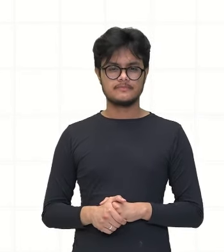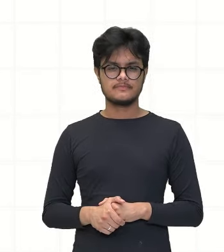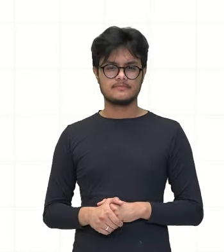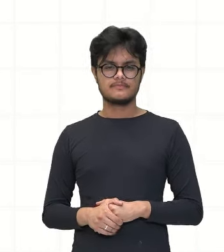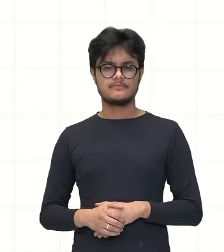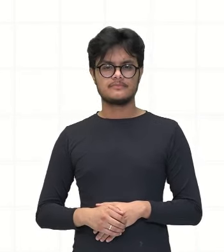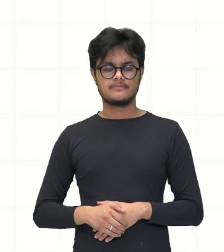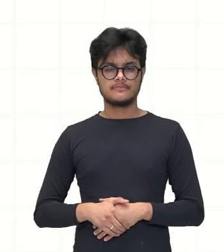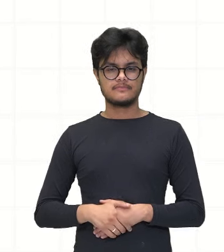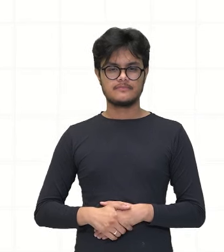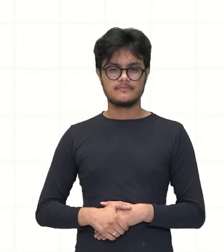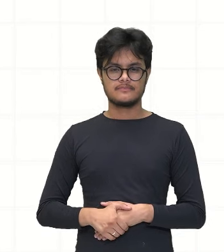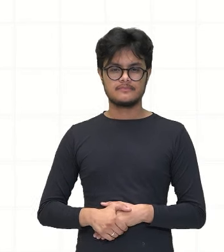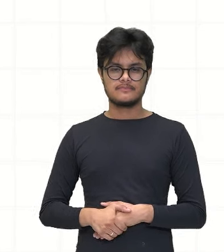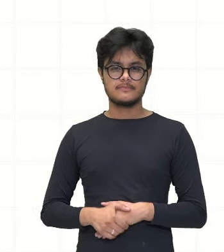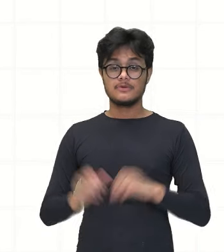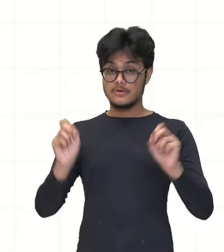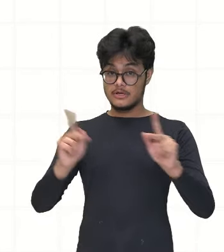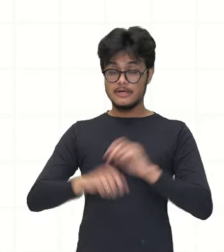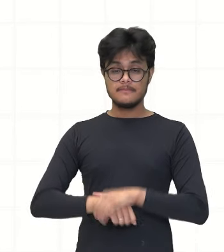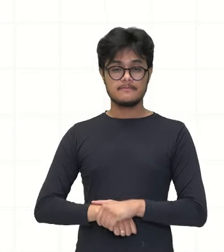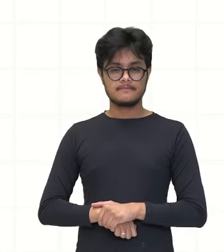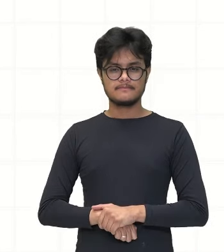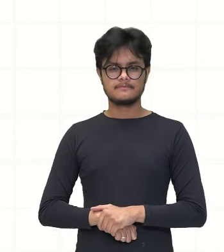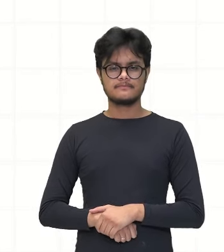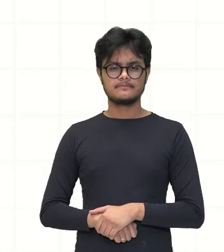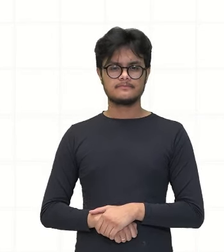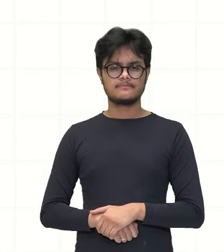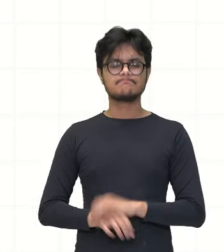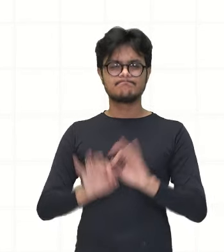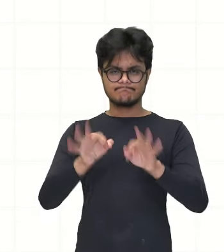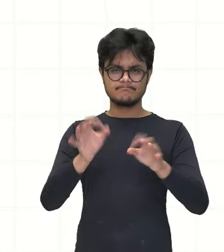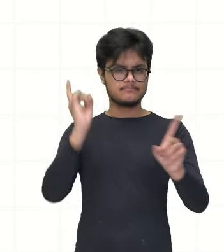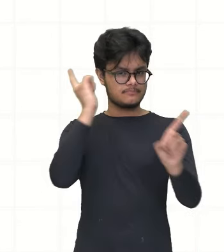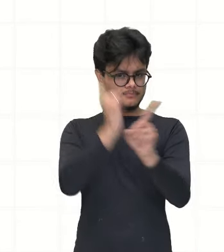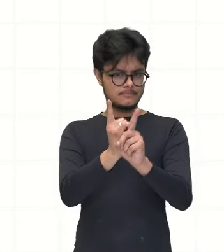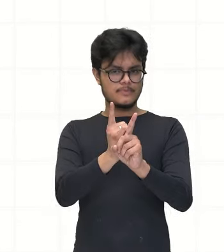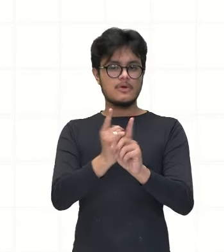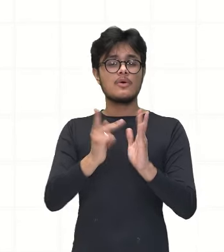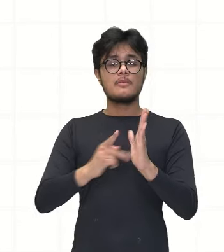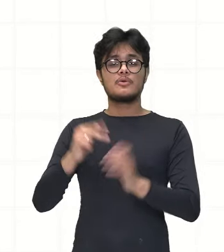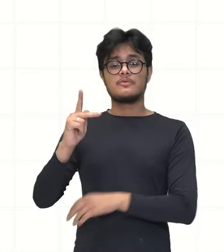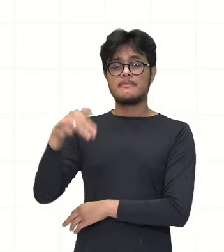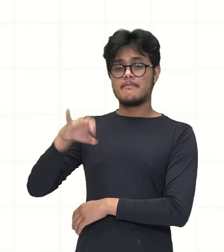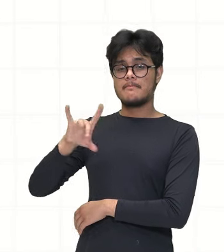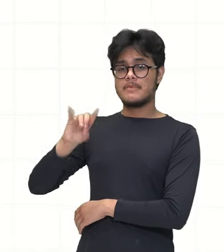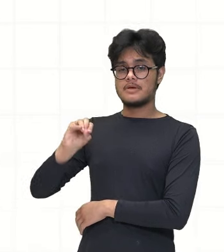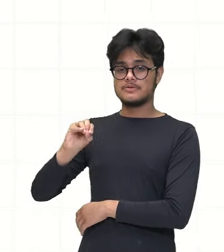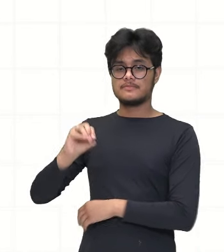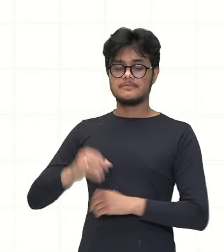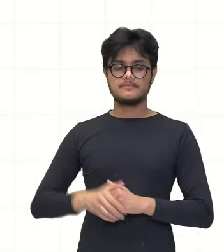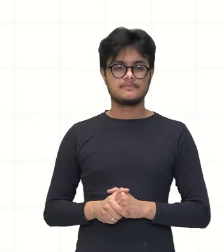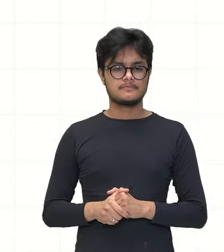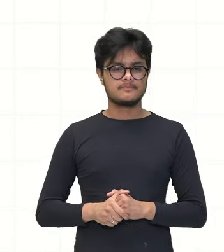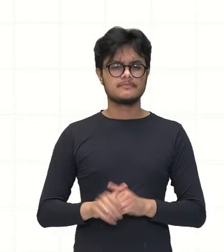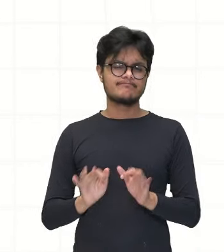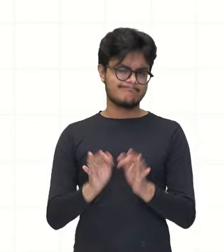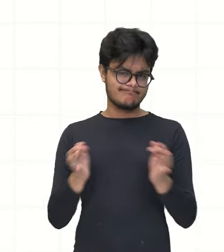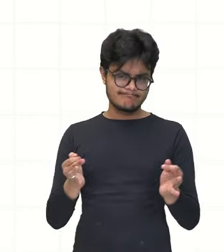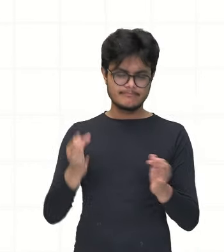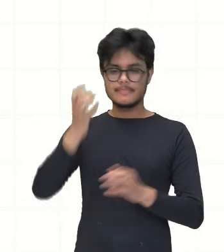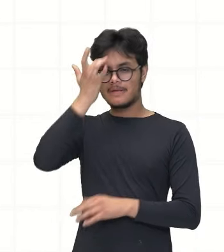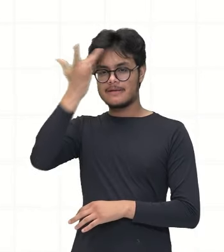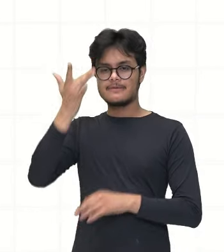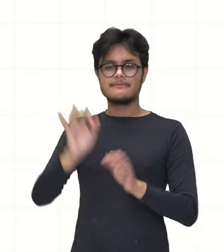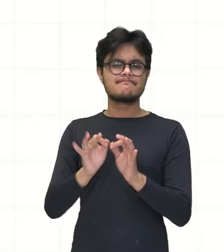1 aqui e esse Y aqui. Pronto. Assim, a gente encontra o ponto médio, né? Então, bem simples esse